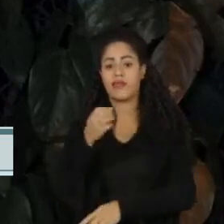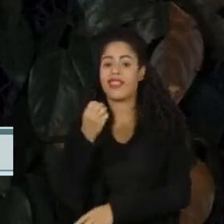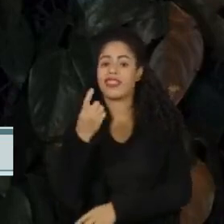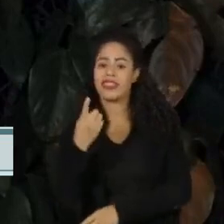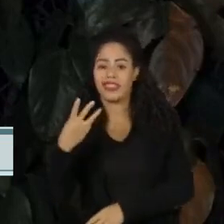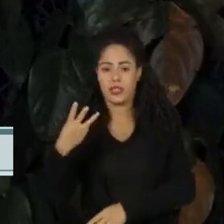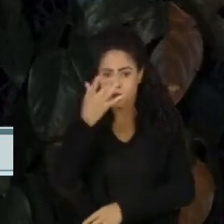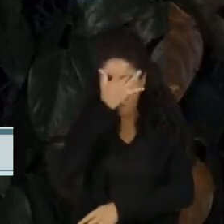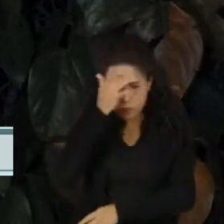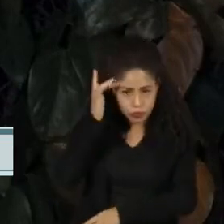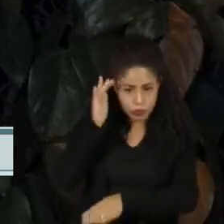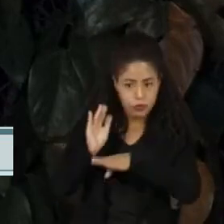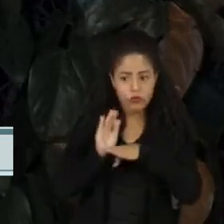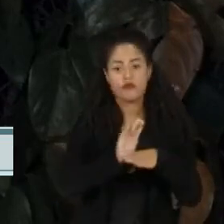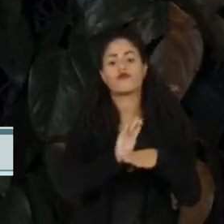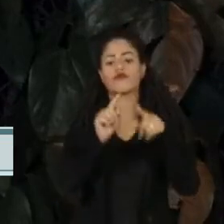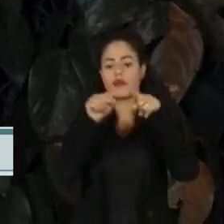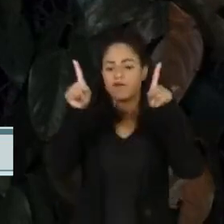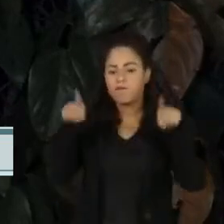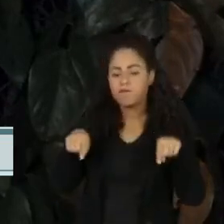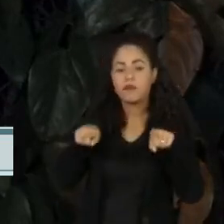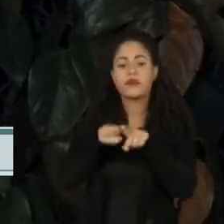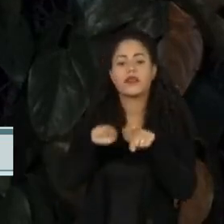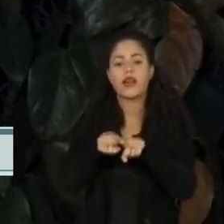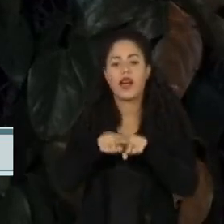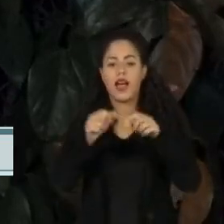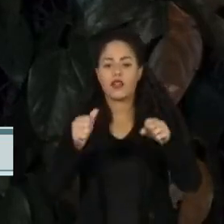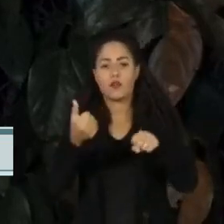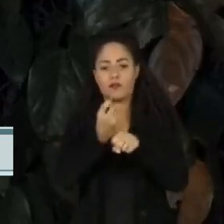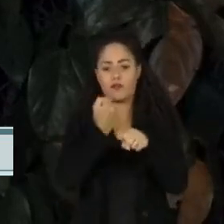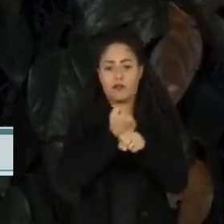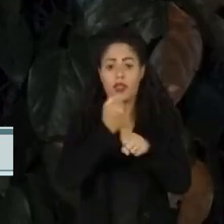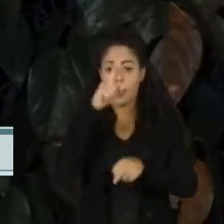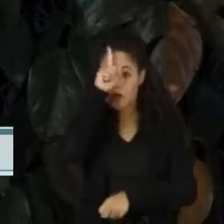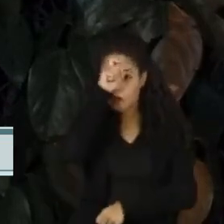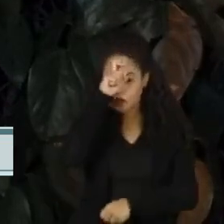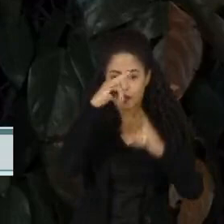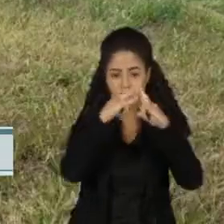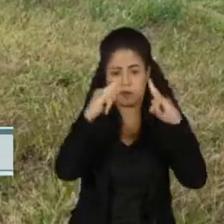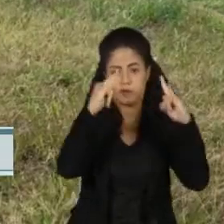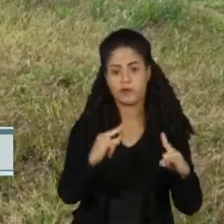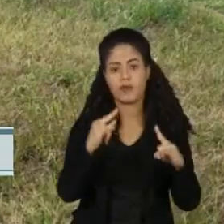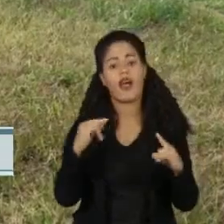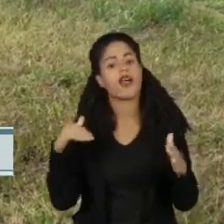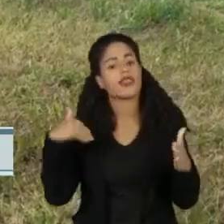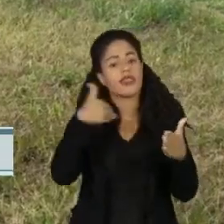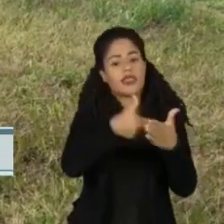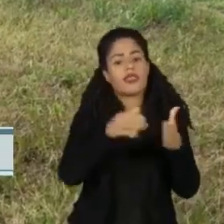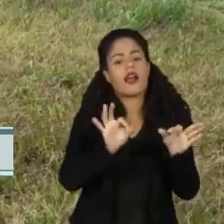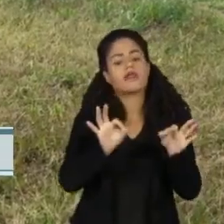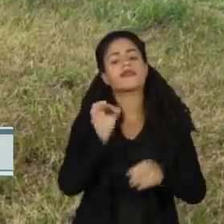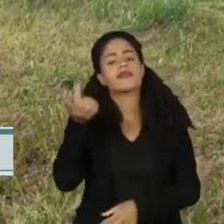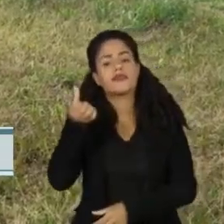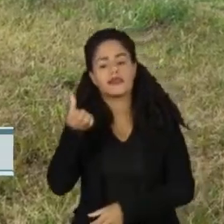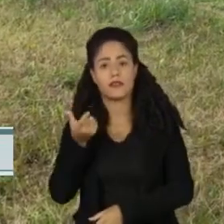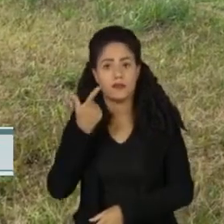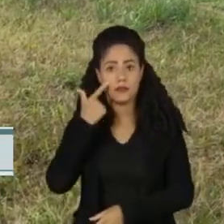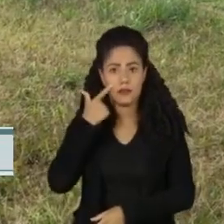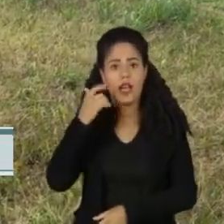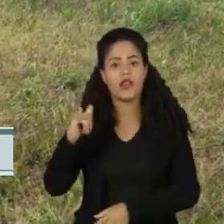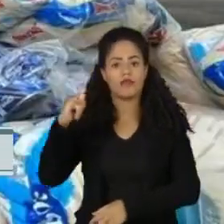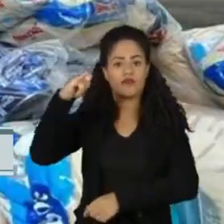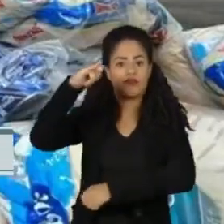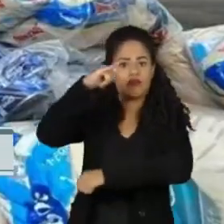funcionários. A previsão é de que o hospital seja montado até a próxima sexta-feira. No domingo, a Força Aérea